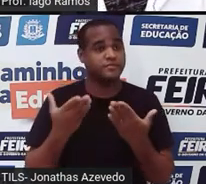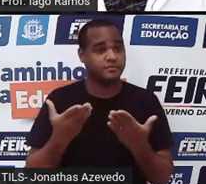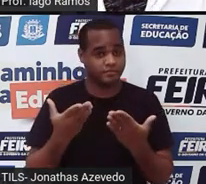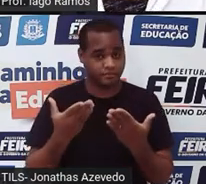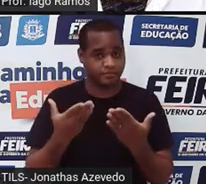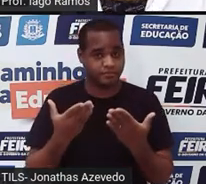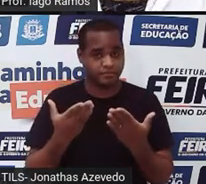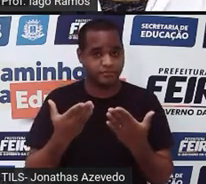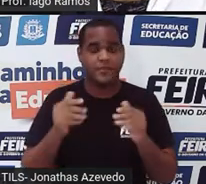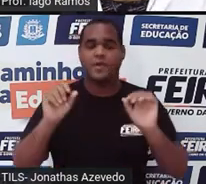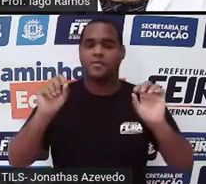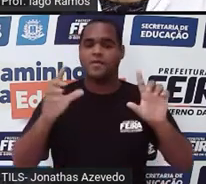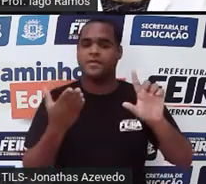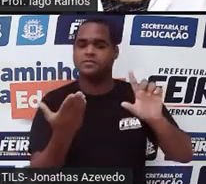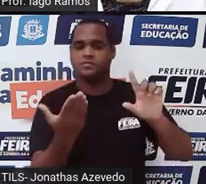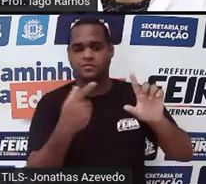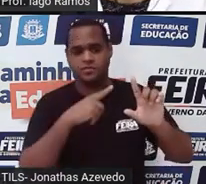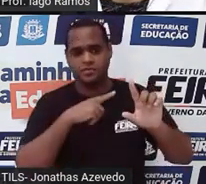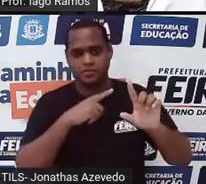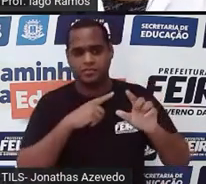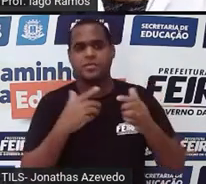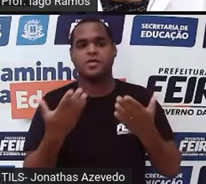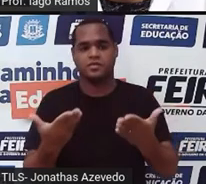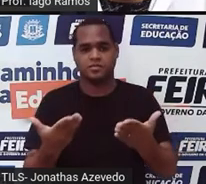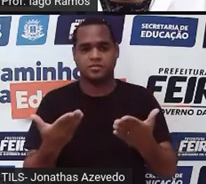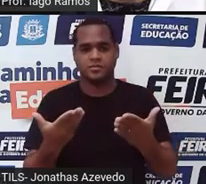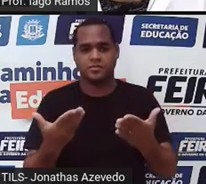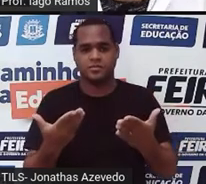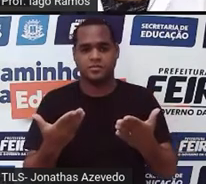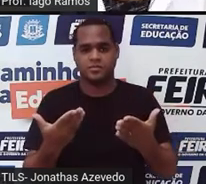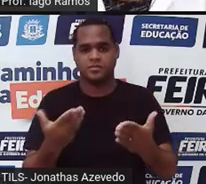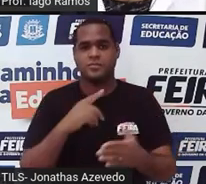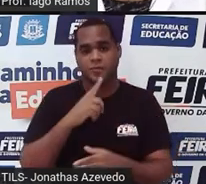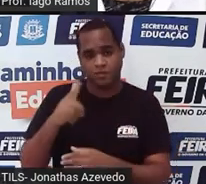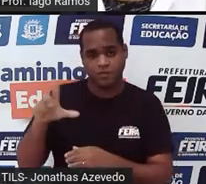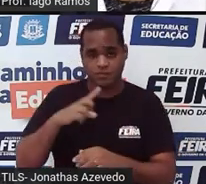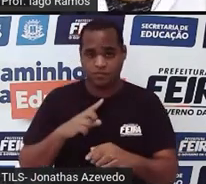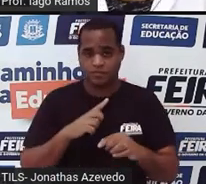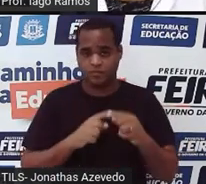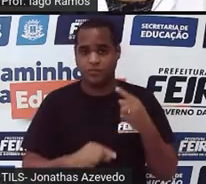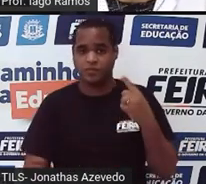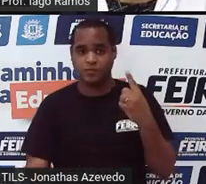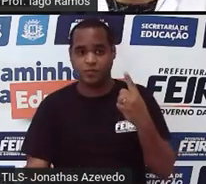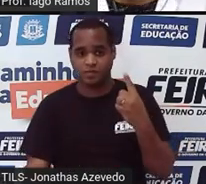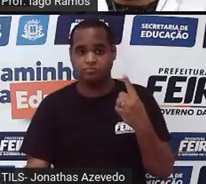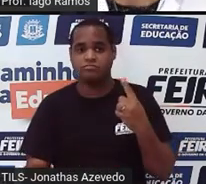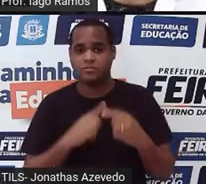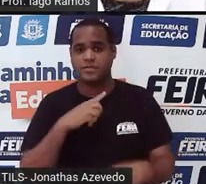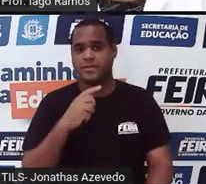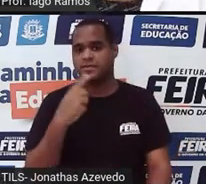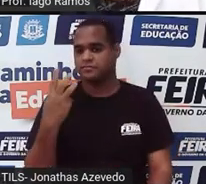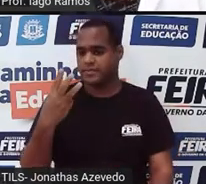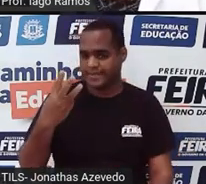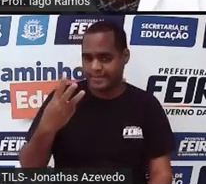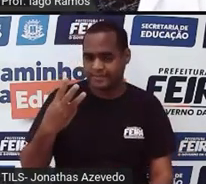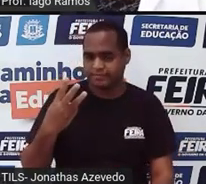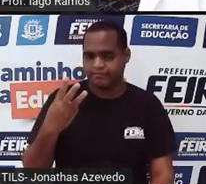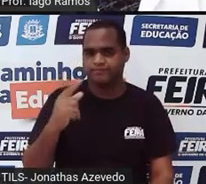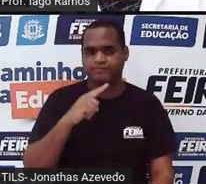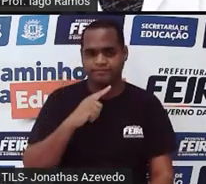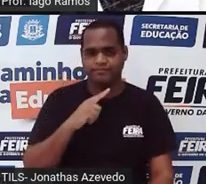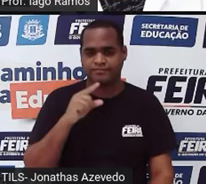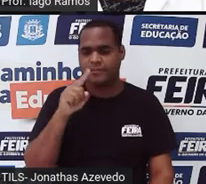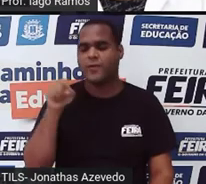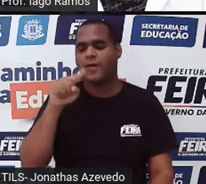figura com uma bolinha. Depois, outra figura com três bolinhas. E depois,